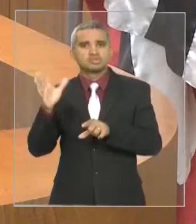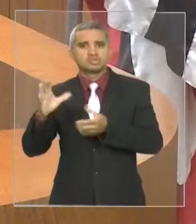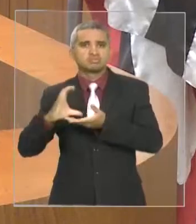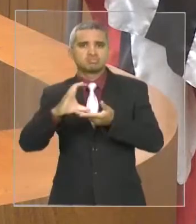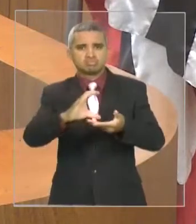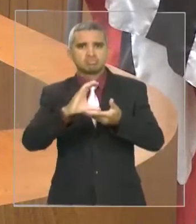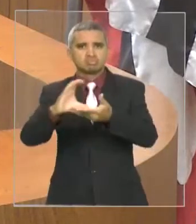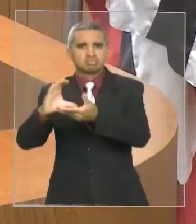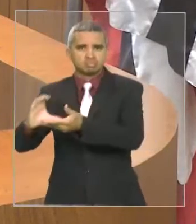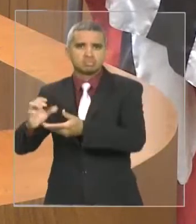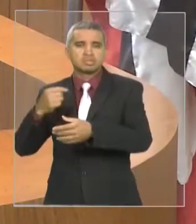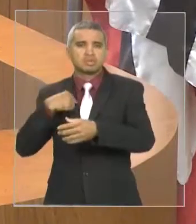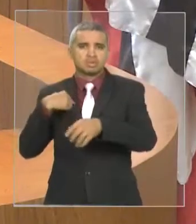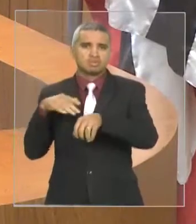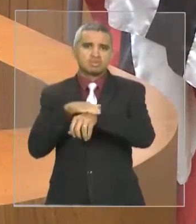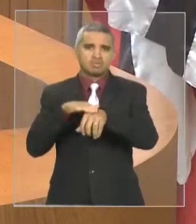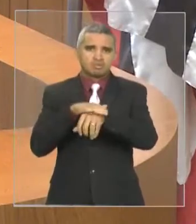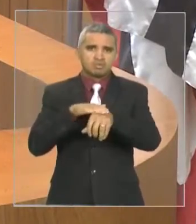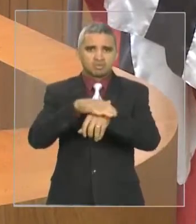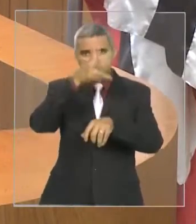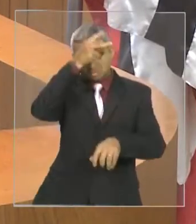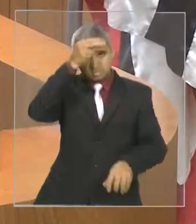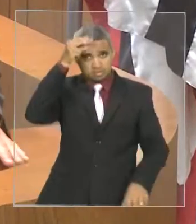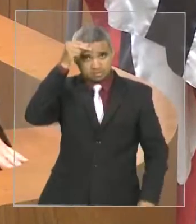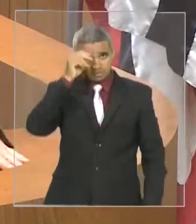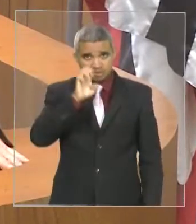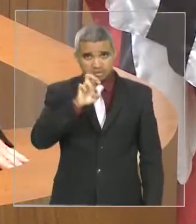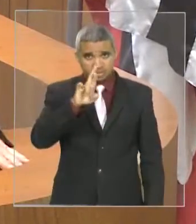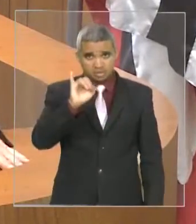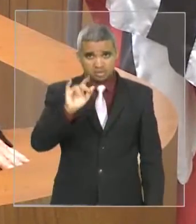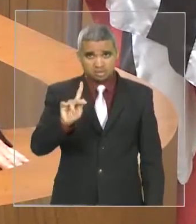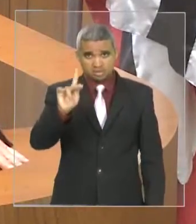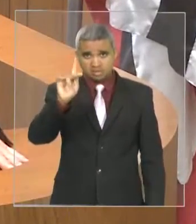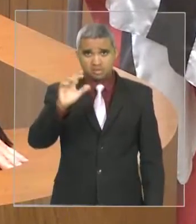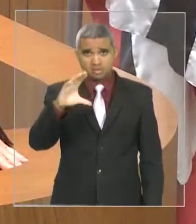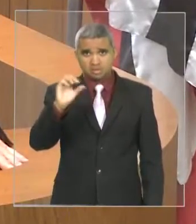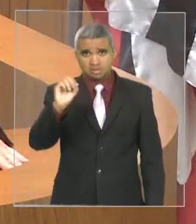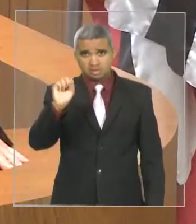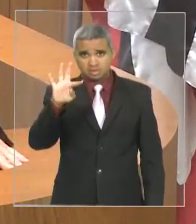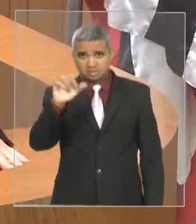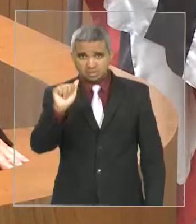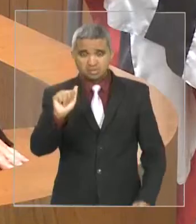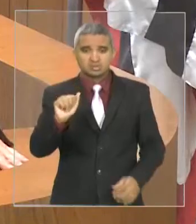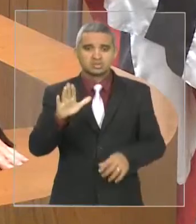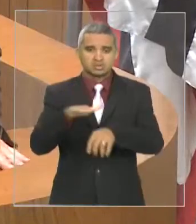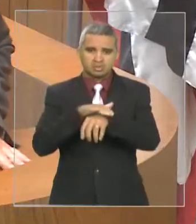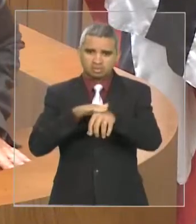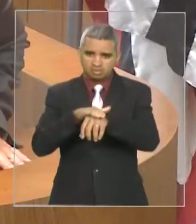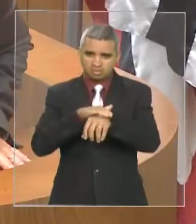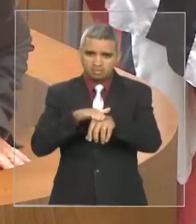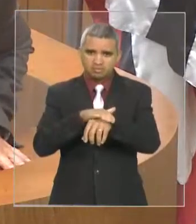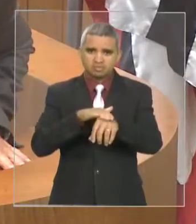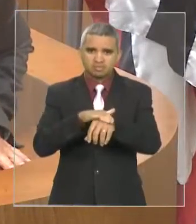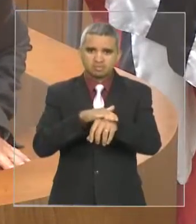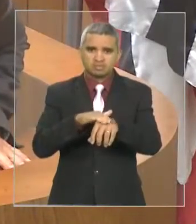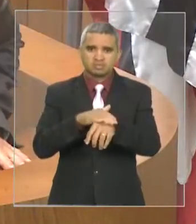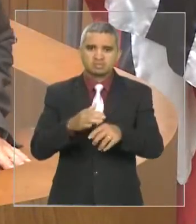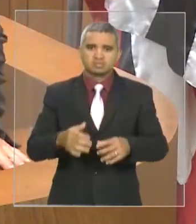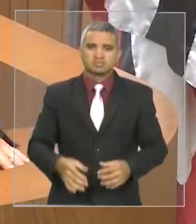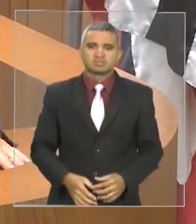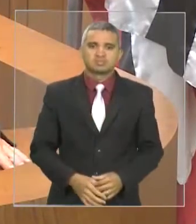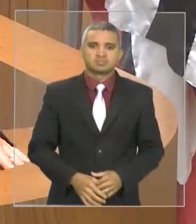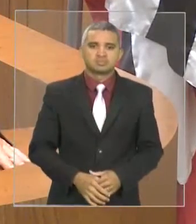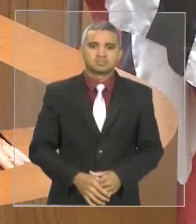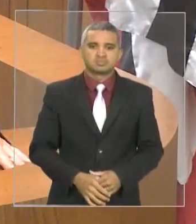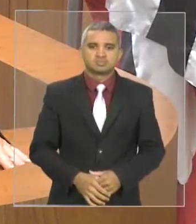conversei com o prefeito Eric Costa e com o presidente do Cordinho, quando nós estivemos lá de um a um, reconheço a importância. Deputado Fró, concluo já, do time,